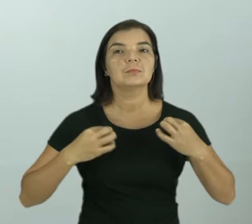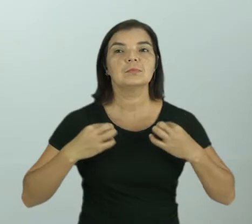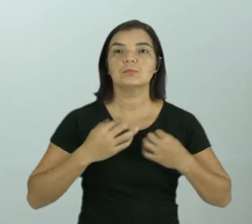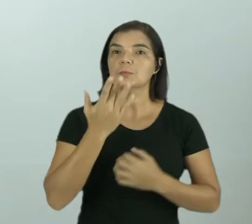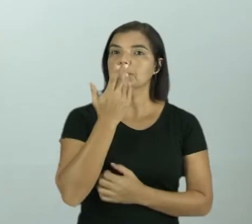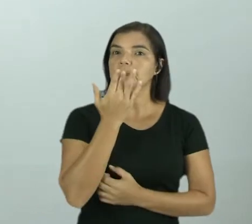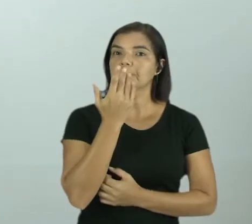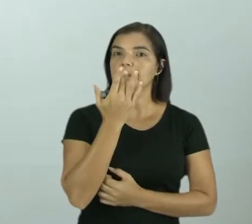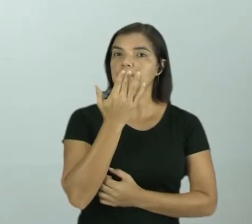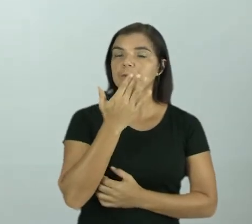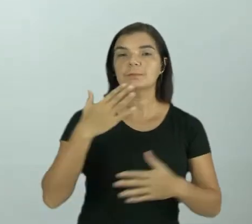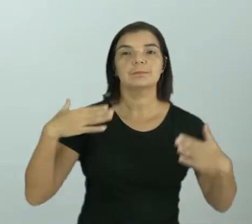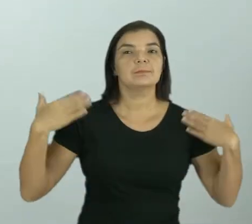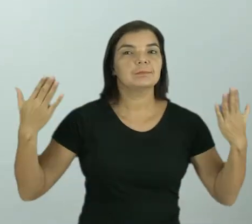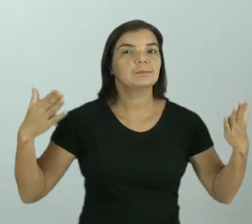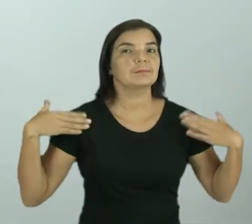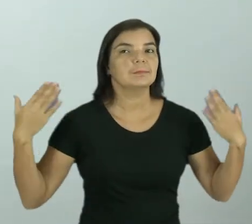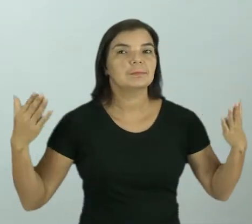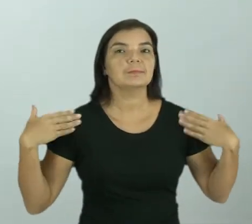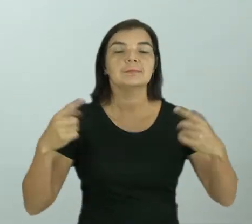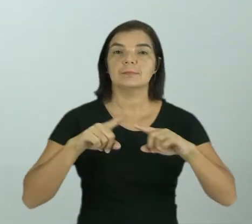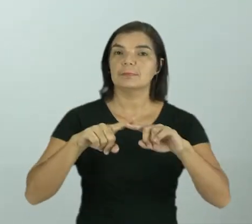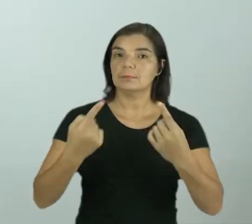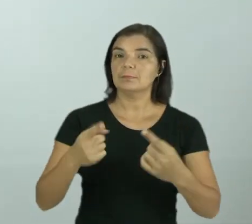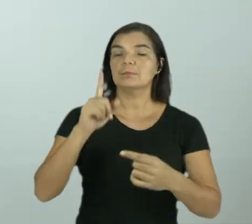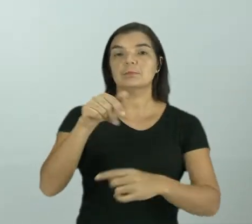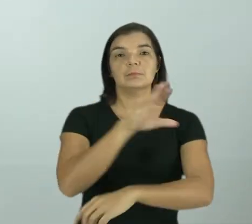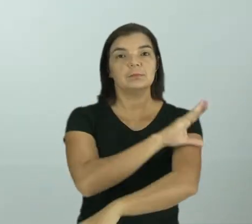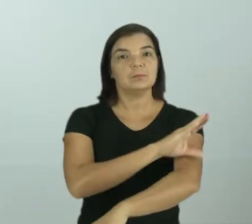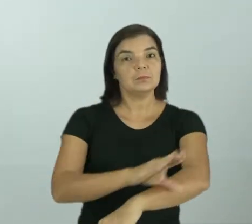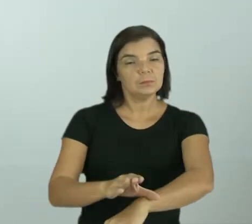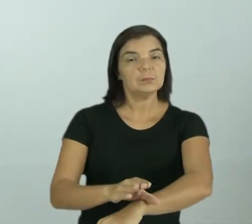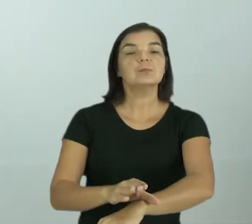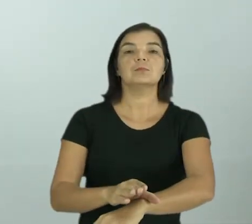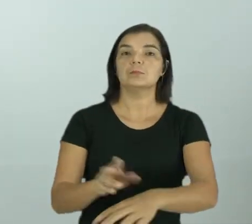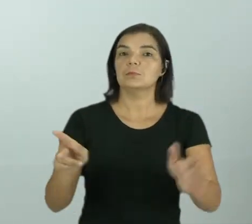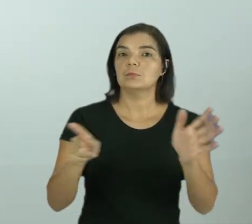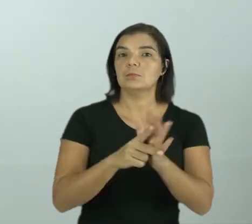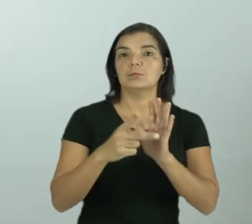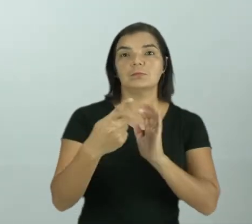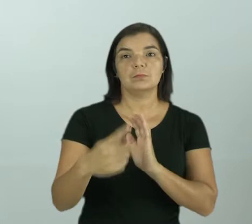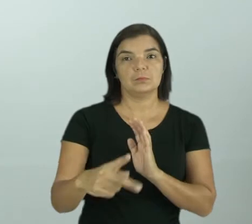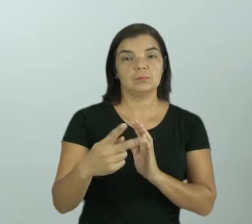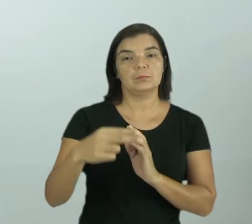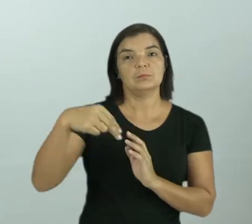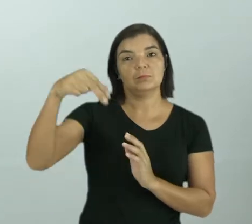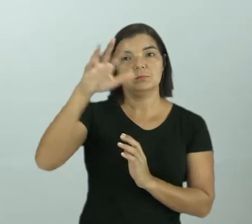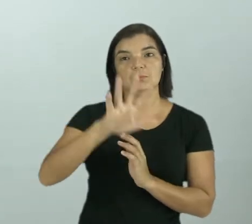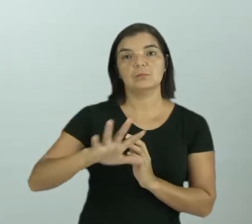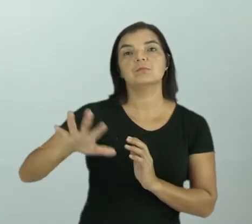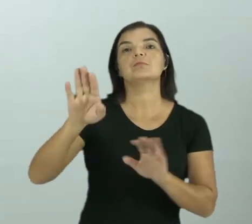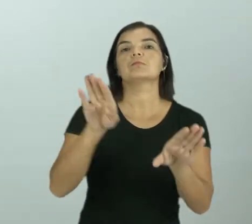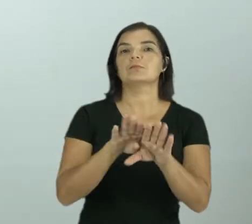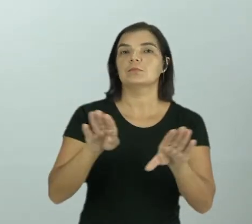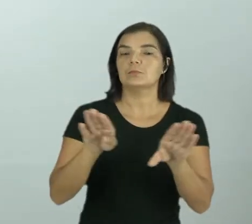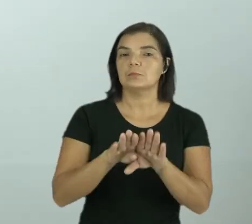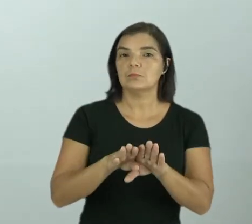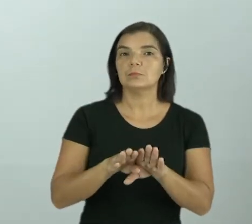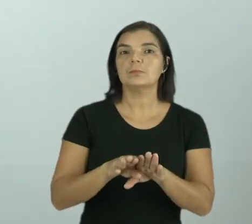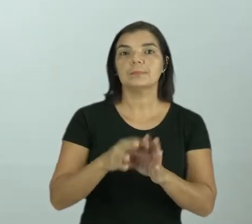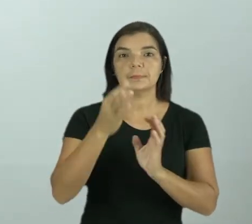coloridas, bem alegres. Mas é uma cultura, é uma tradição deles lá do Nordeste também,